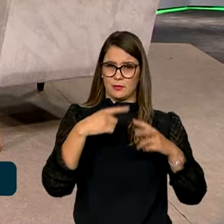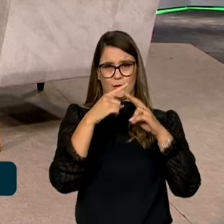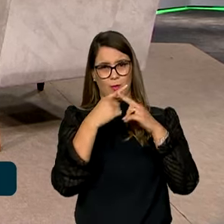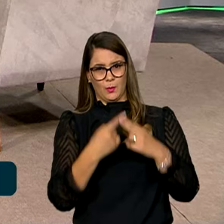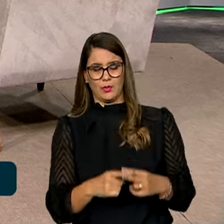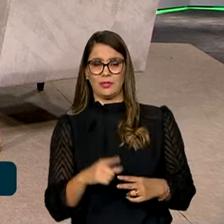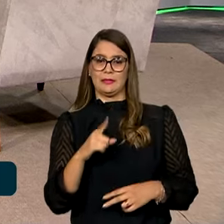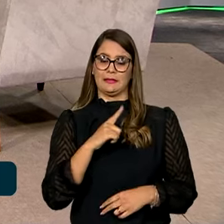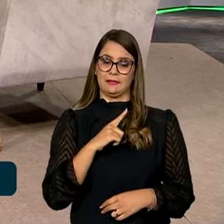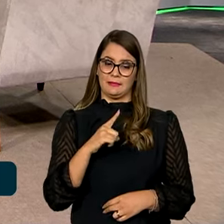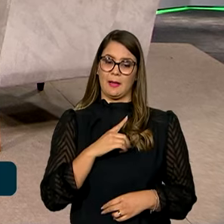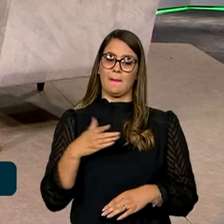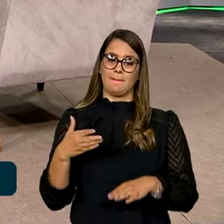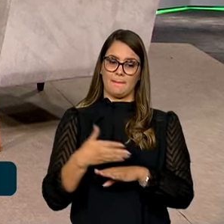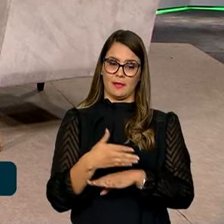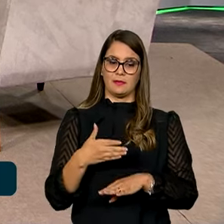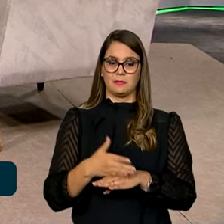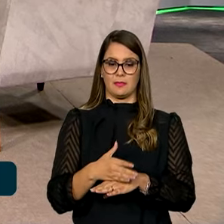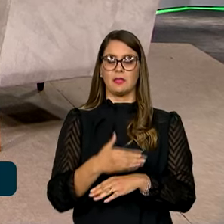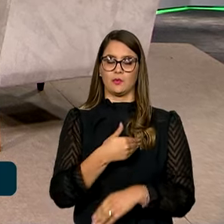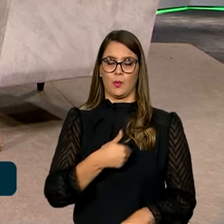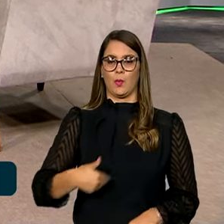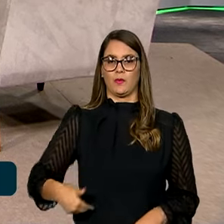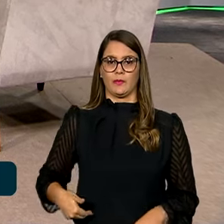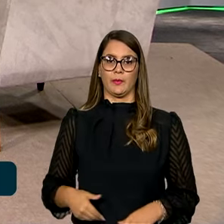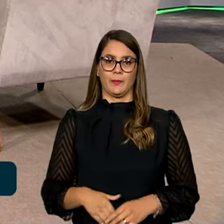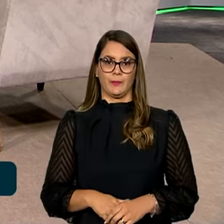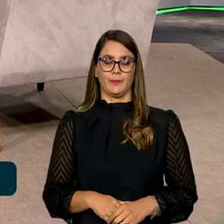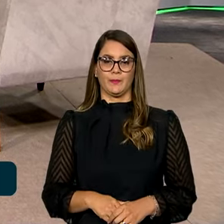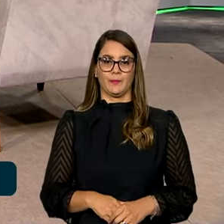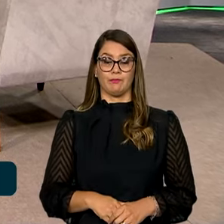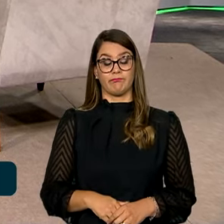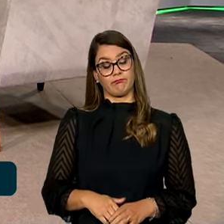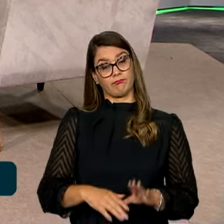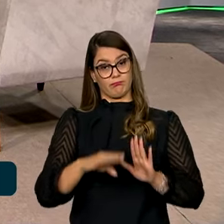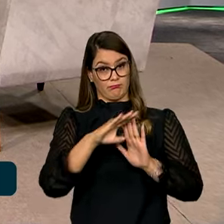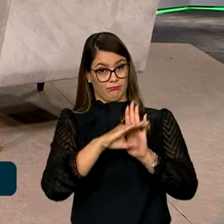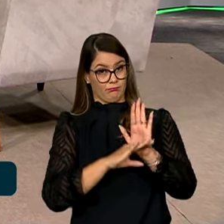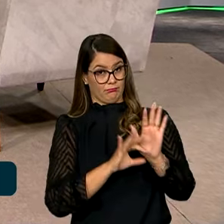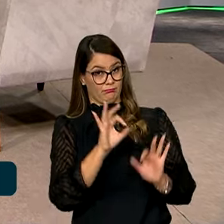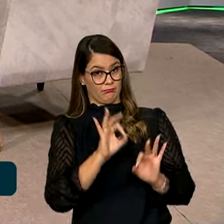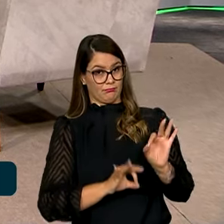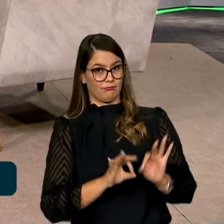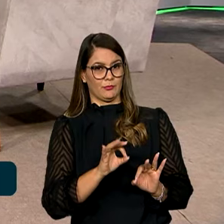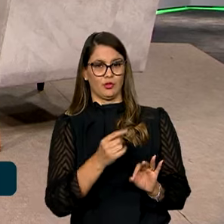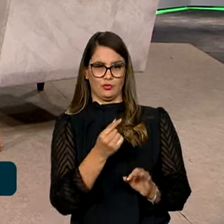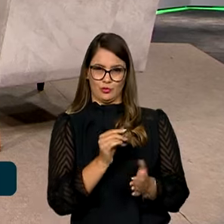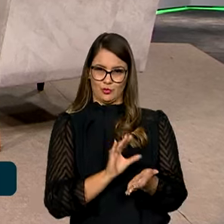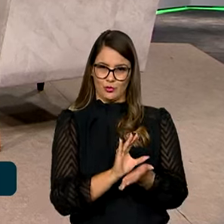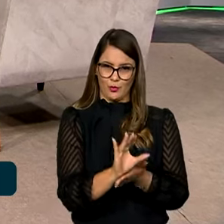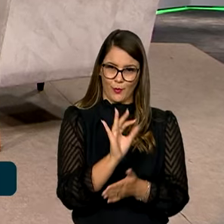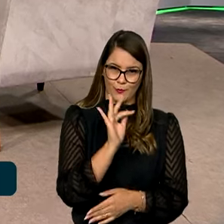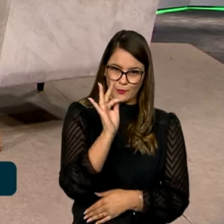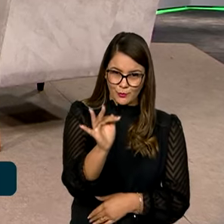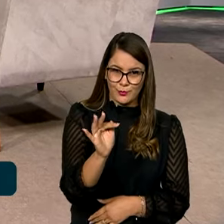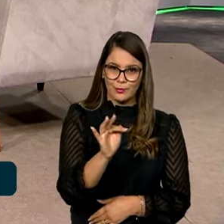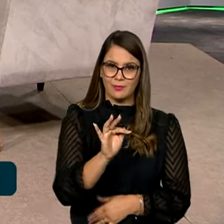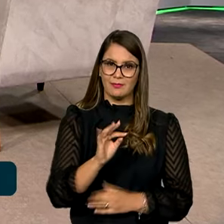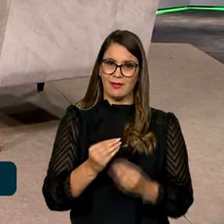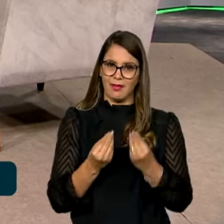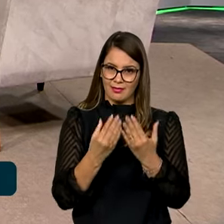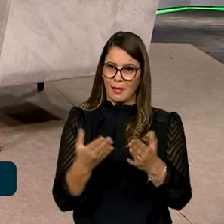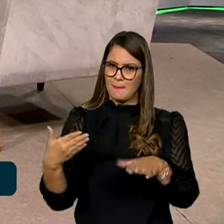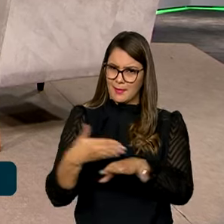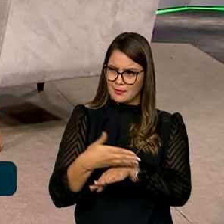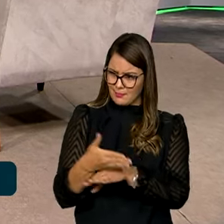inclusive, a participação do Estado. E suponho que o planejamento para a utilização desses recursos futuros se dê de uma forma